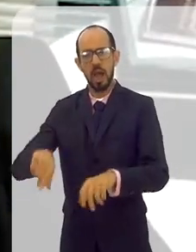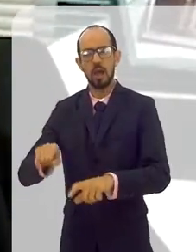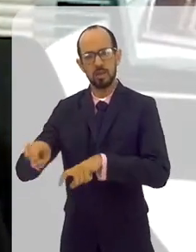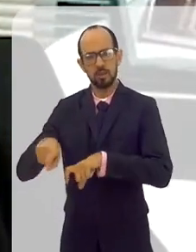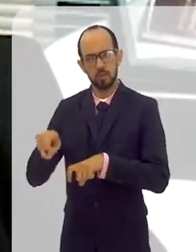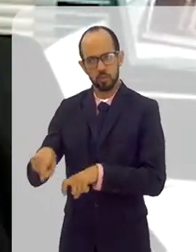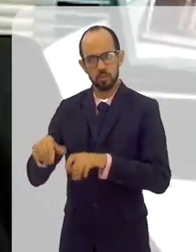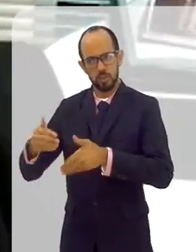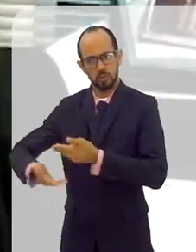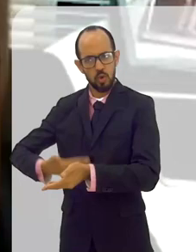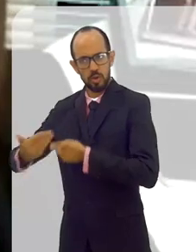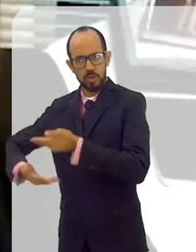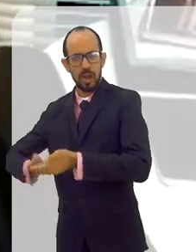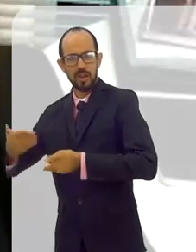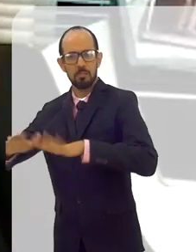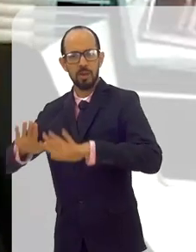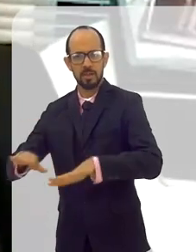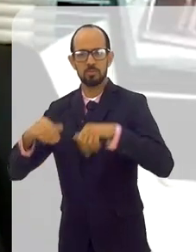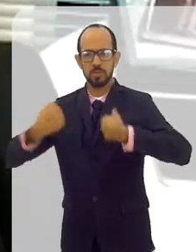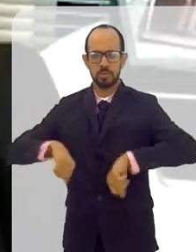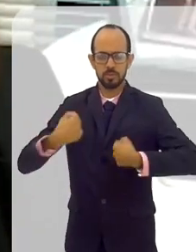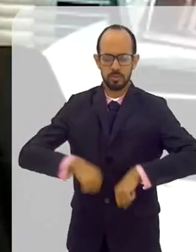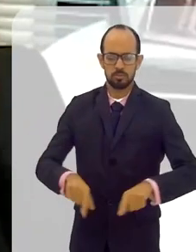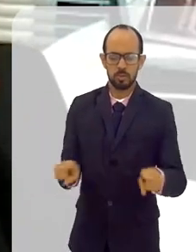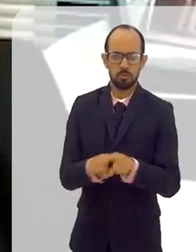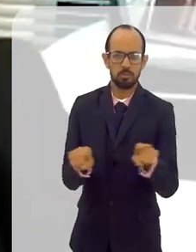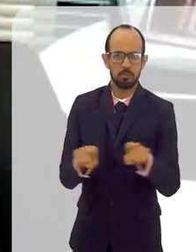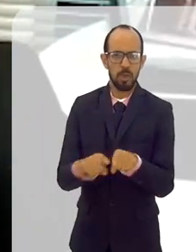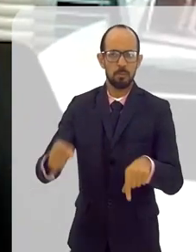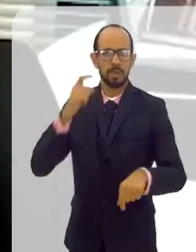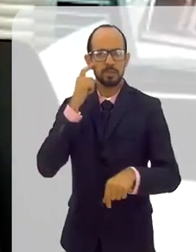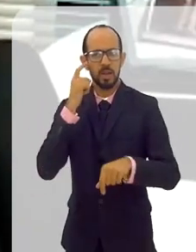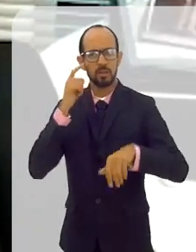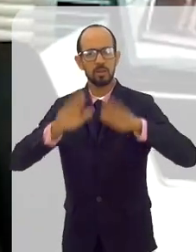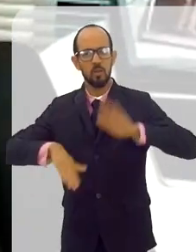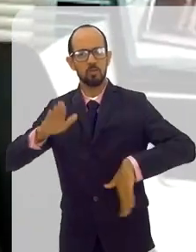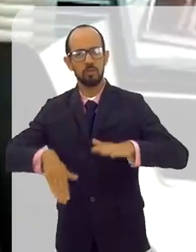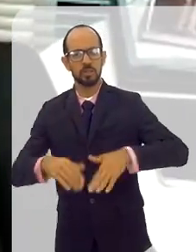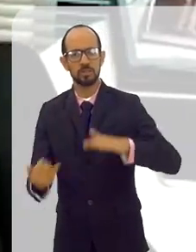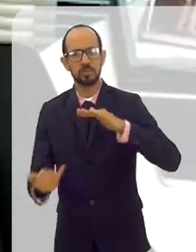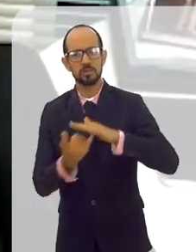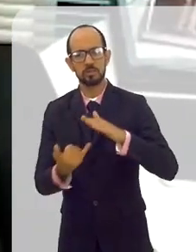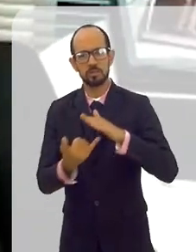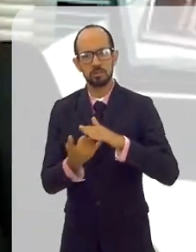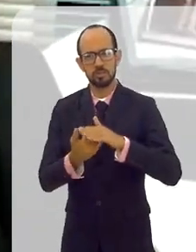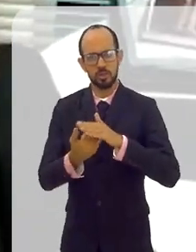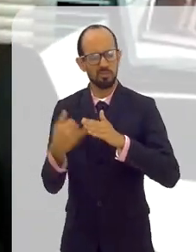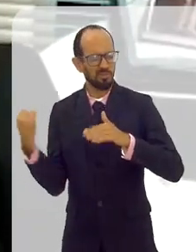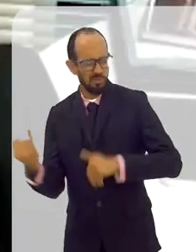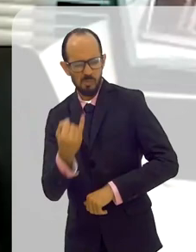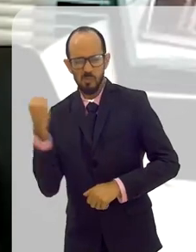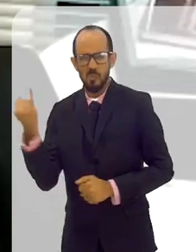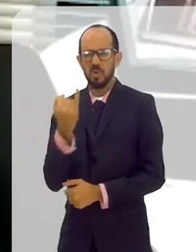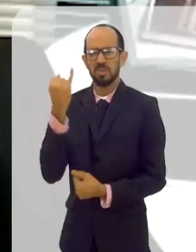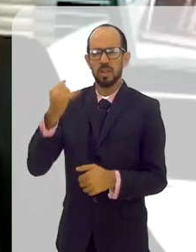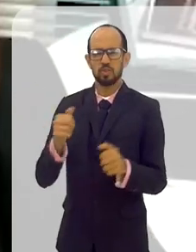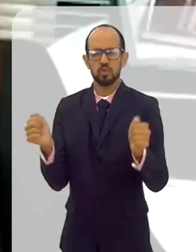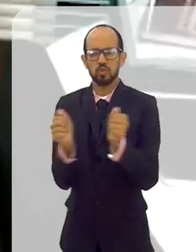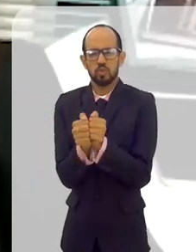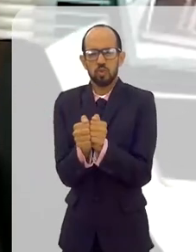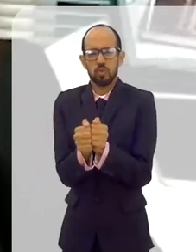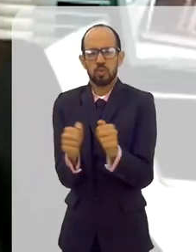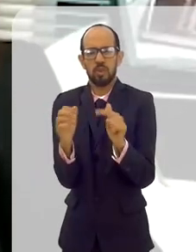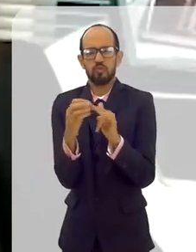Agricultura familiar, agricultura solidária. mas a gente precisa pensar que talvez, tendo essas instituições